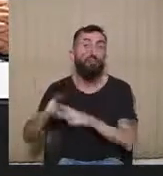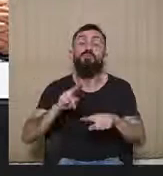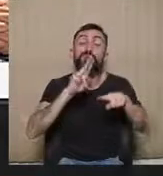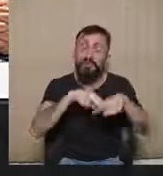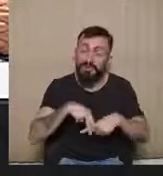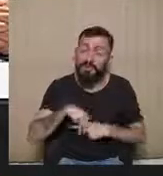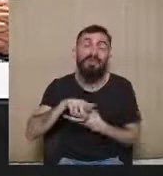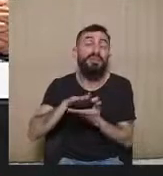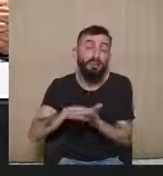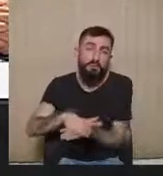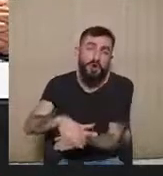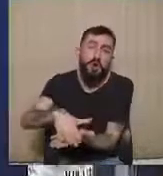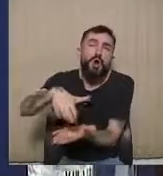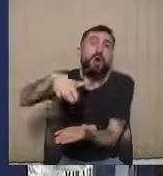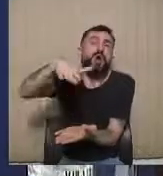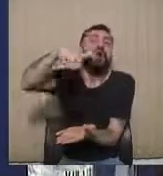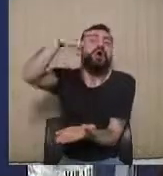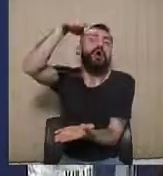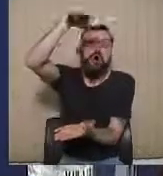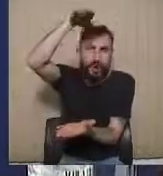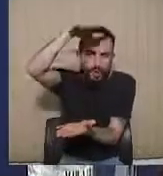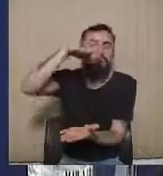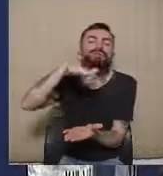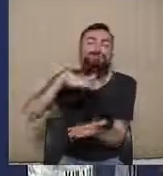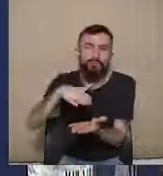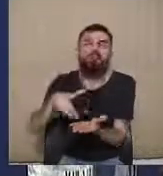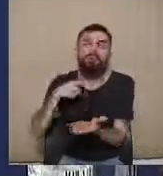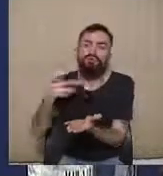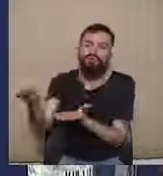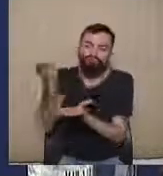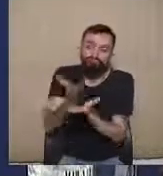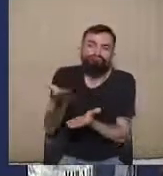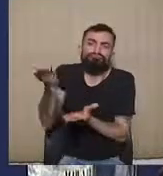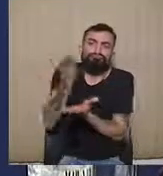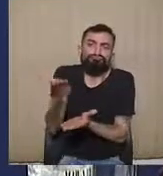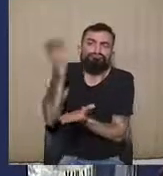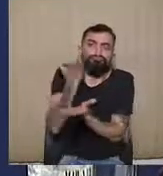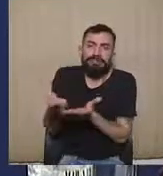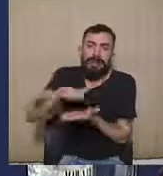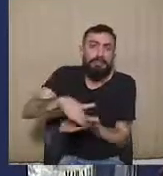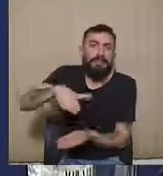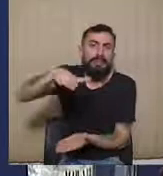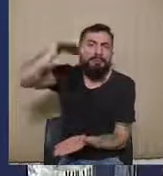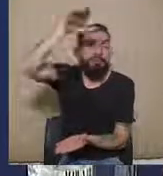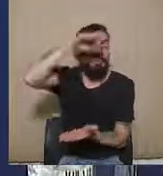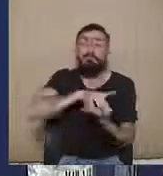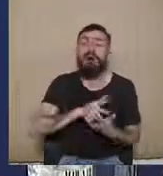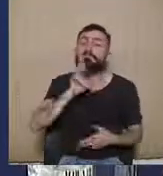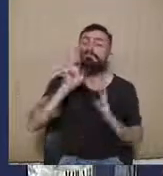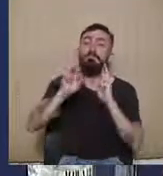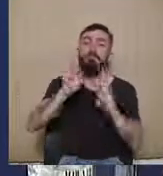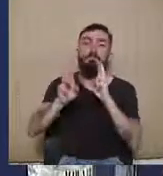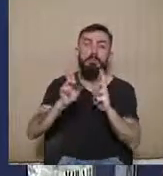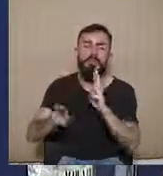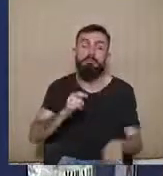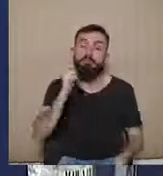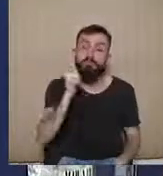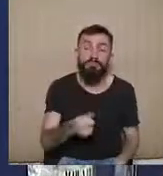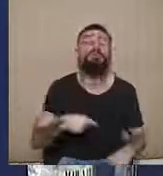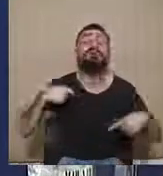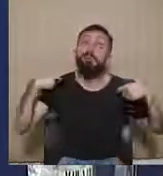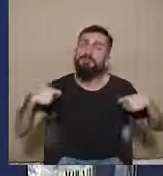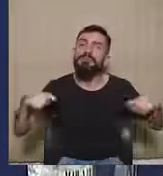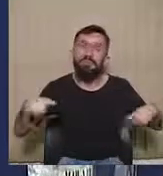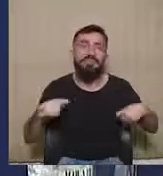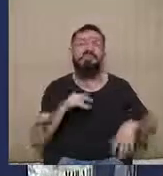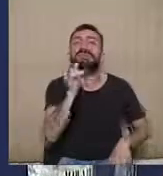considerável de feitos que são apresentados à jurisdição da justiça eleitoral, que é importante, sim, que haja um menor rigor com